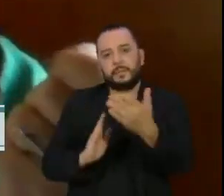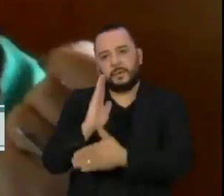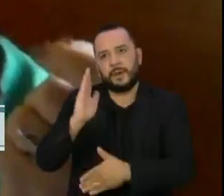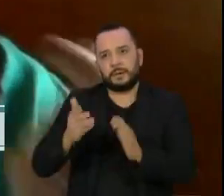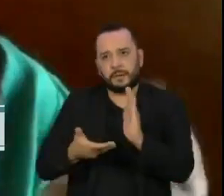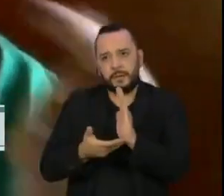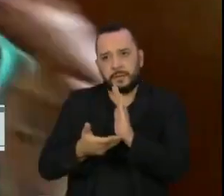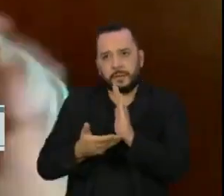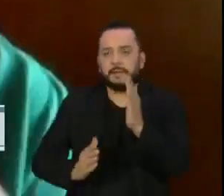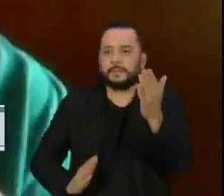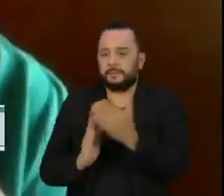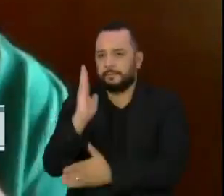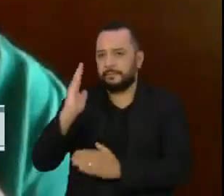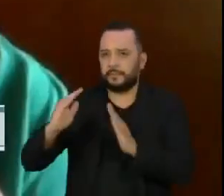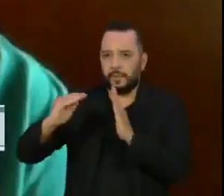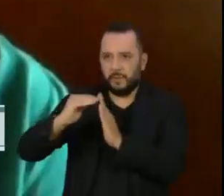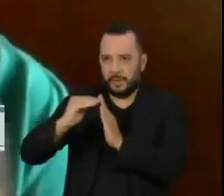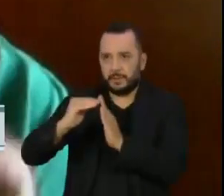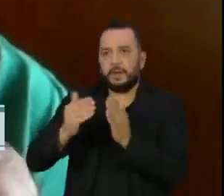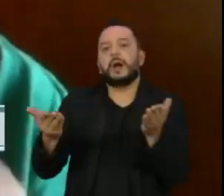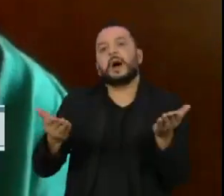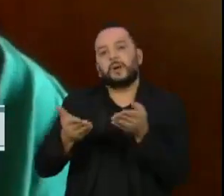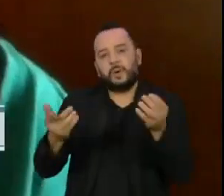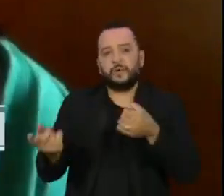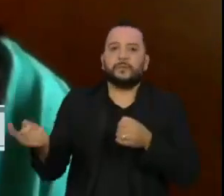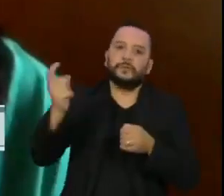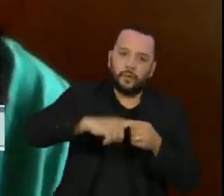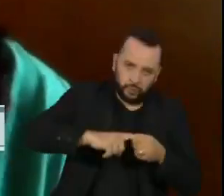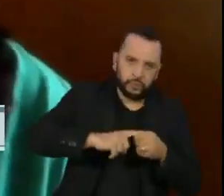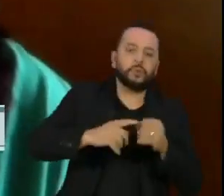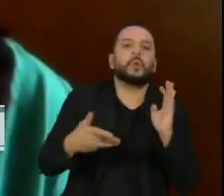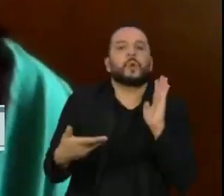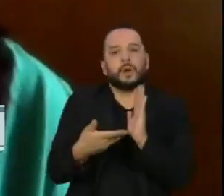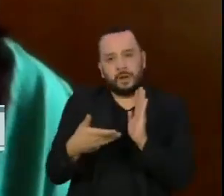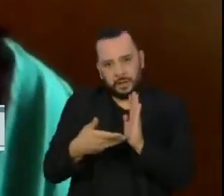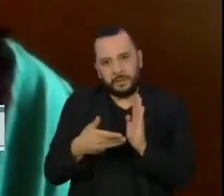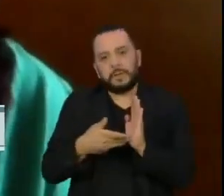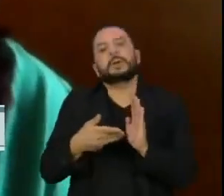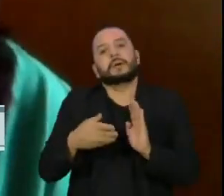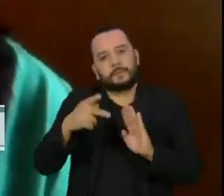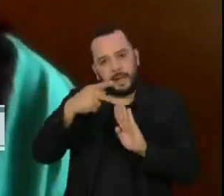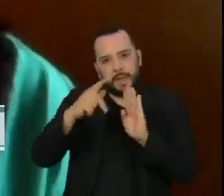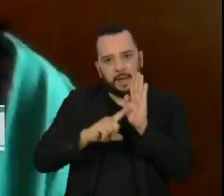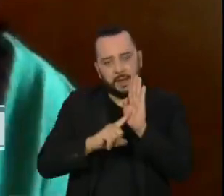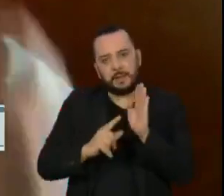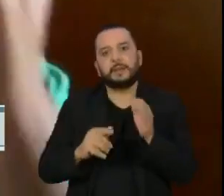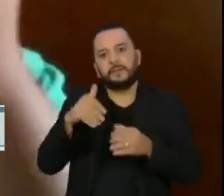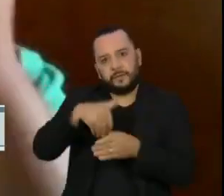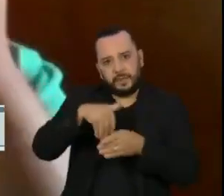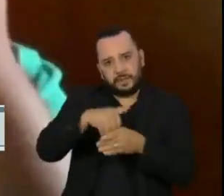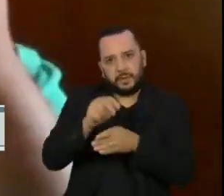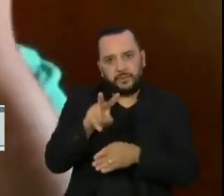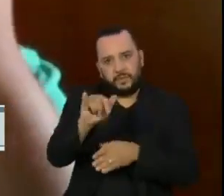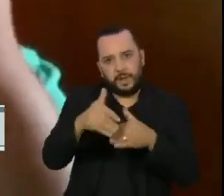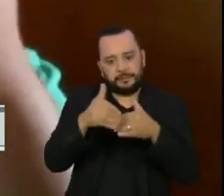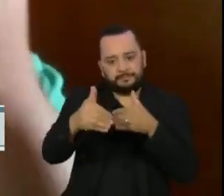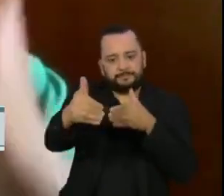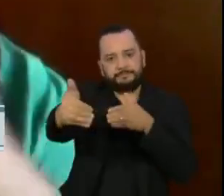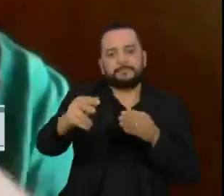com uma retificação. Então, ele voltou para a Câmara e ele ainda não foi colocado para votação. Isso significa que